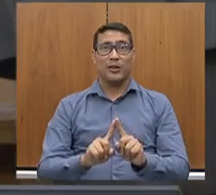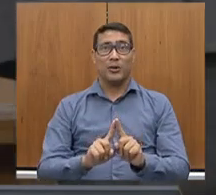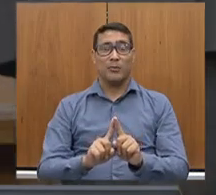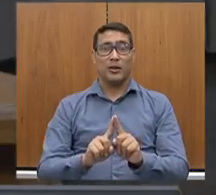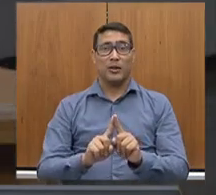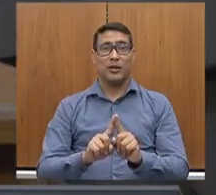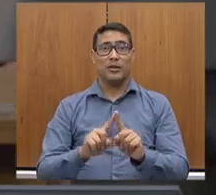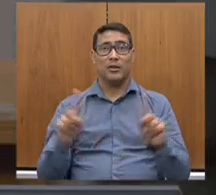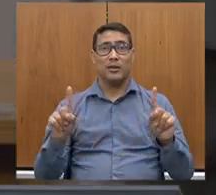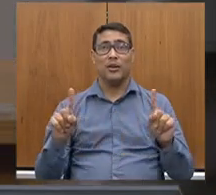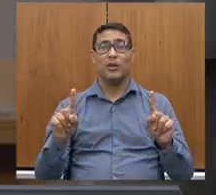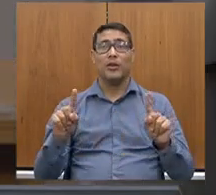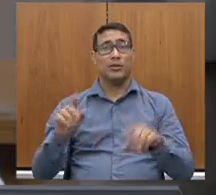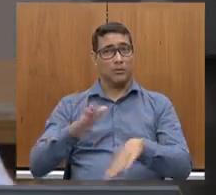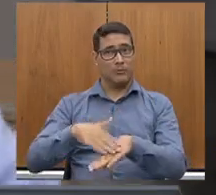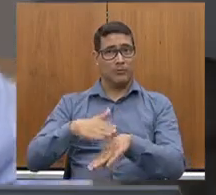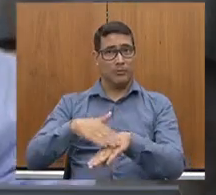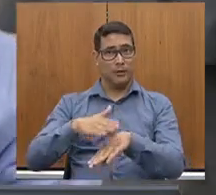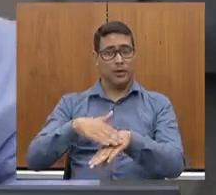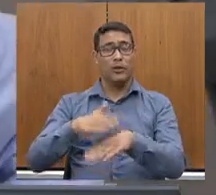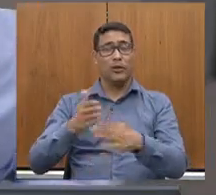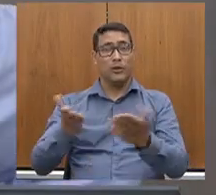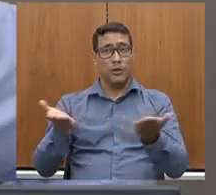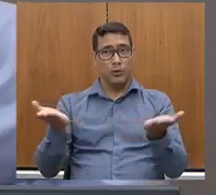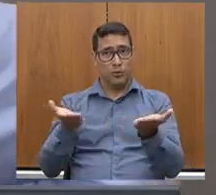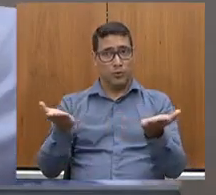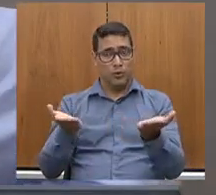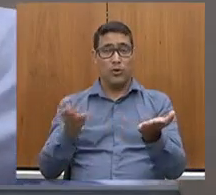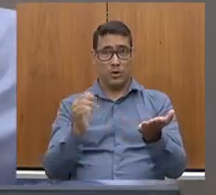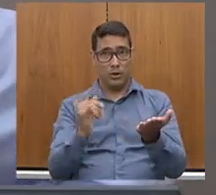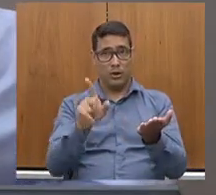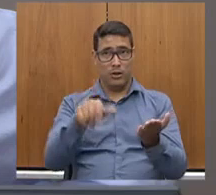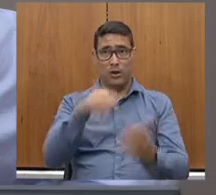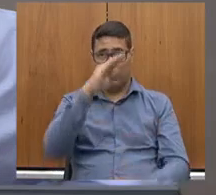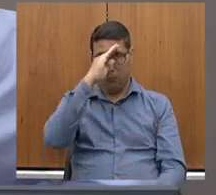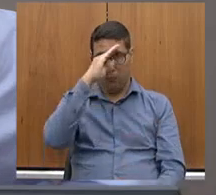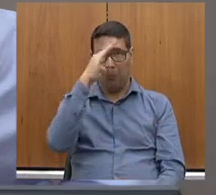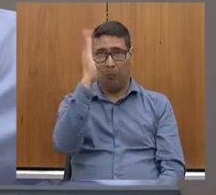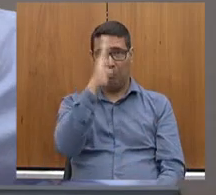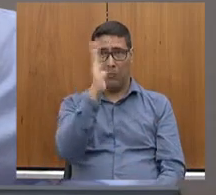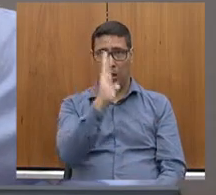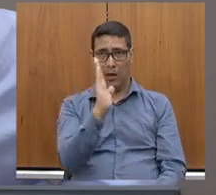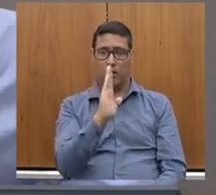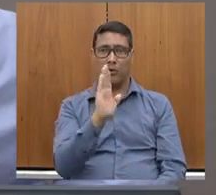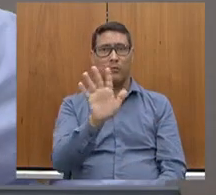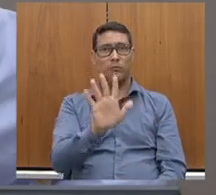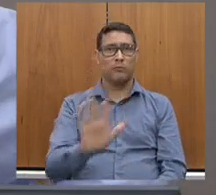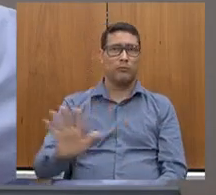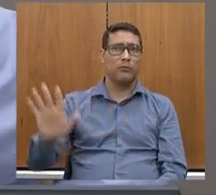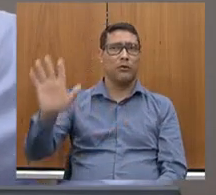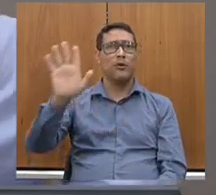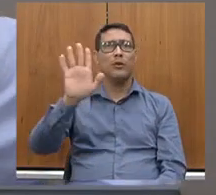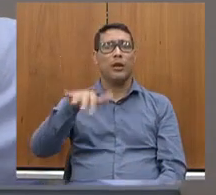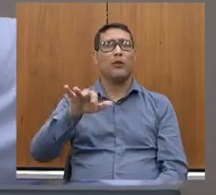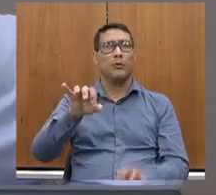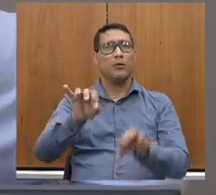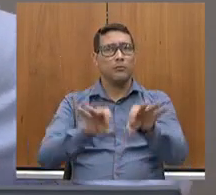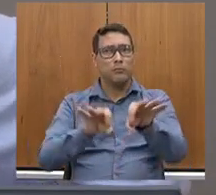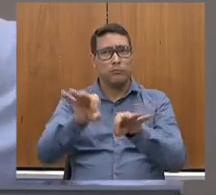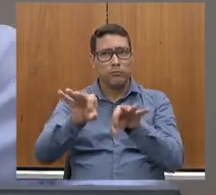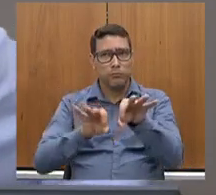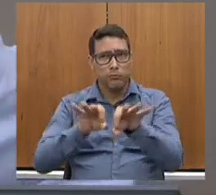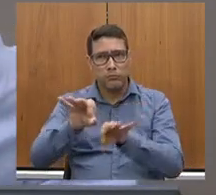eu queria dizer que, se hoje o Brasil tem uma estrutura e uma estratégia